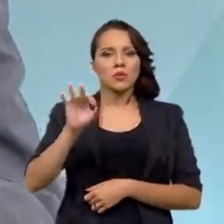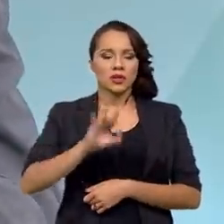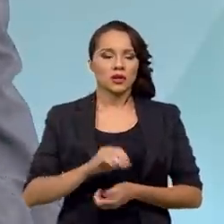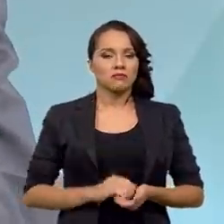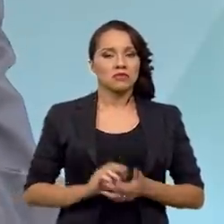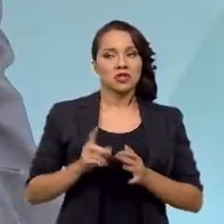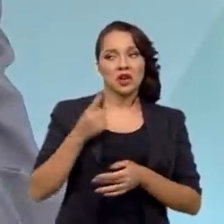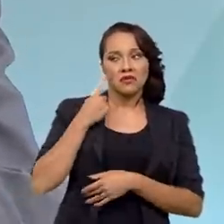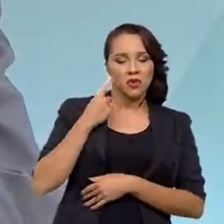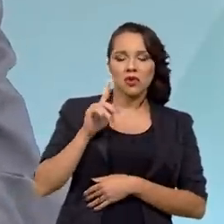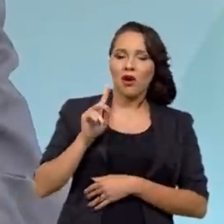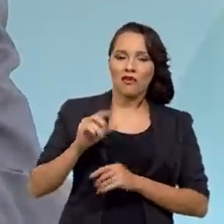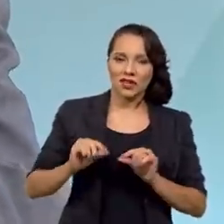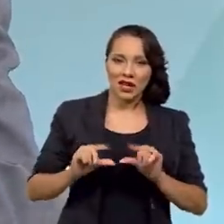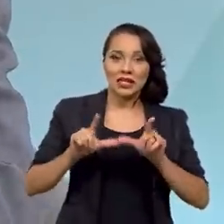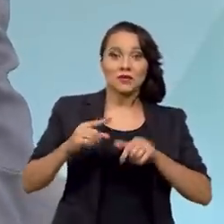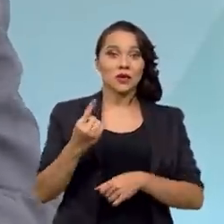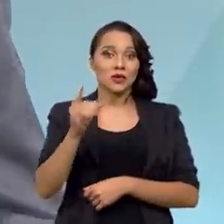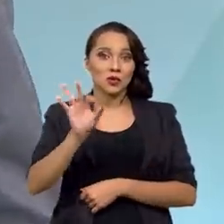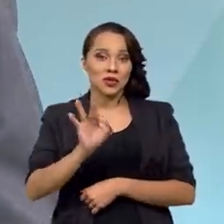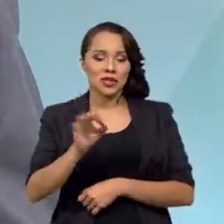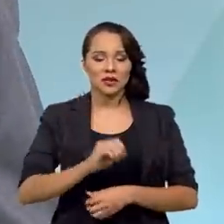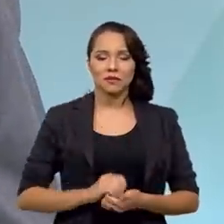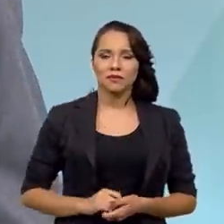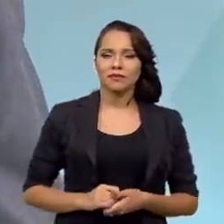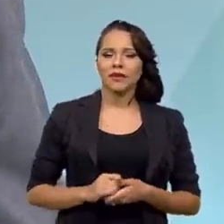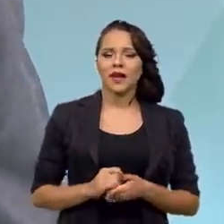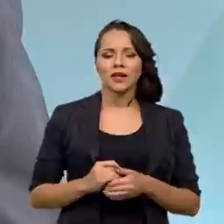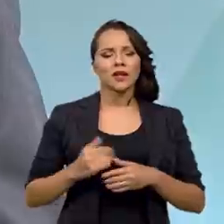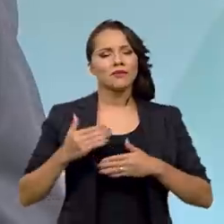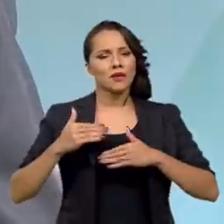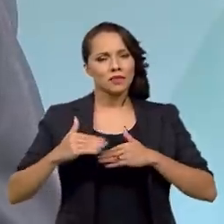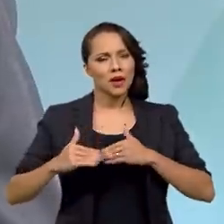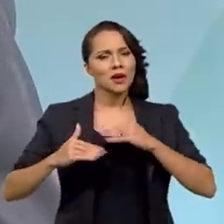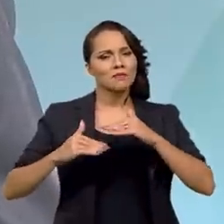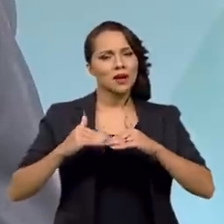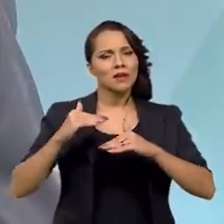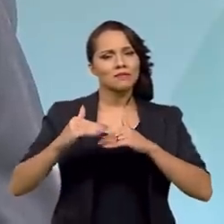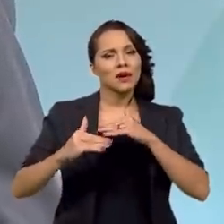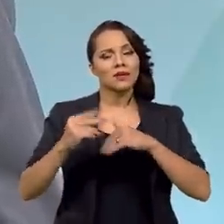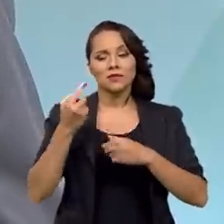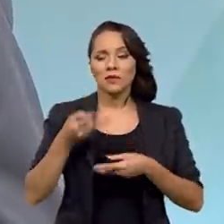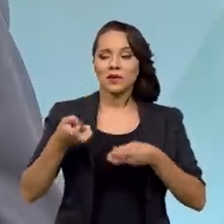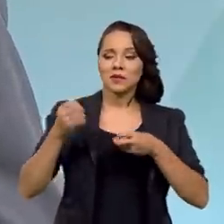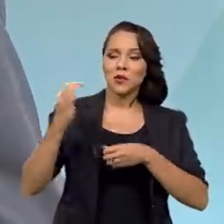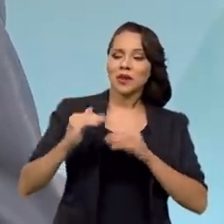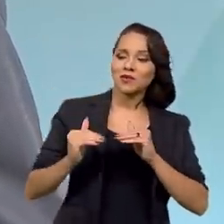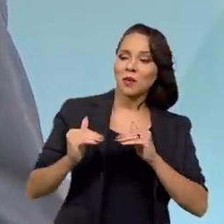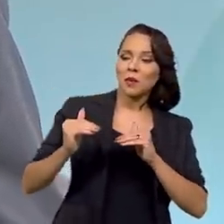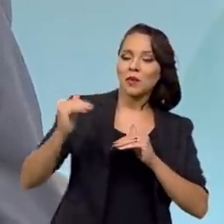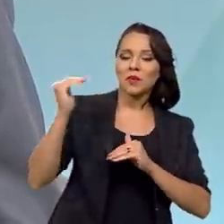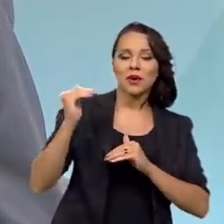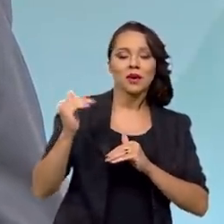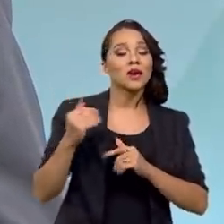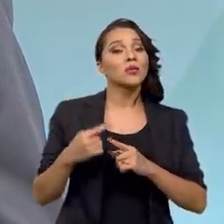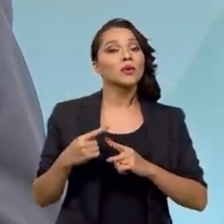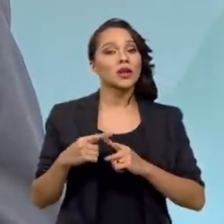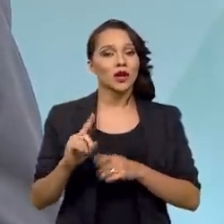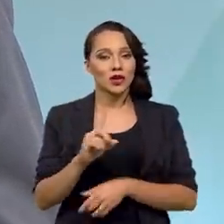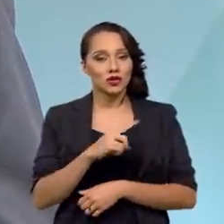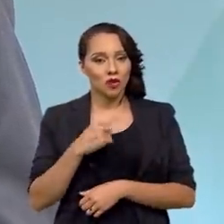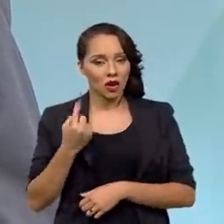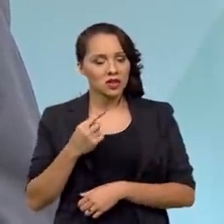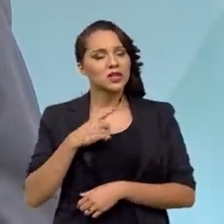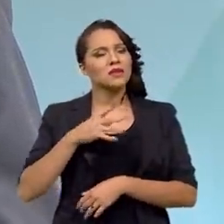reviu para crescimento de 1%. Passa a passo, vai todo mundo rever para cima, por um motivo simples. Nós